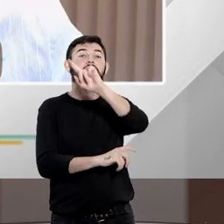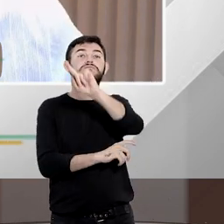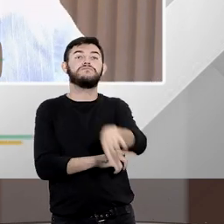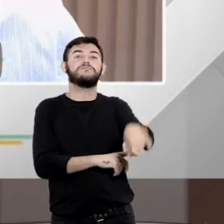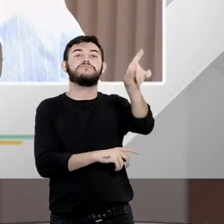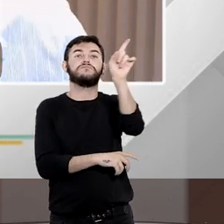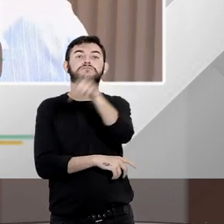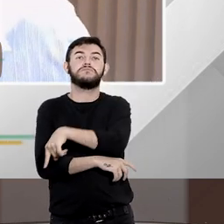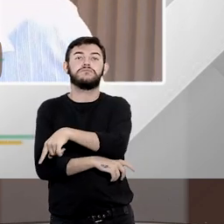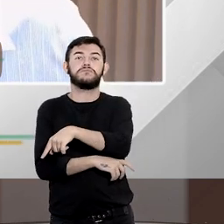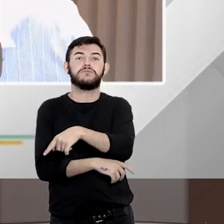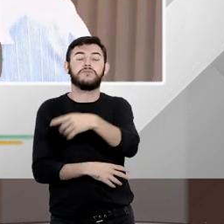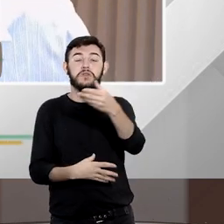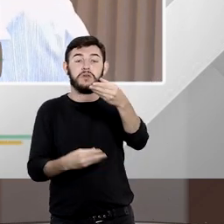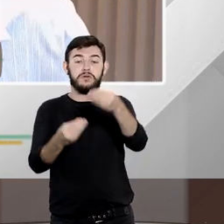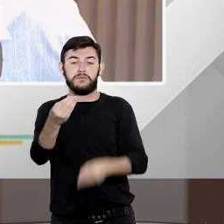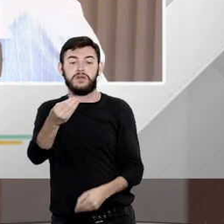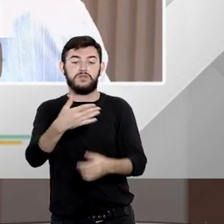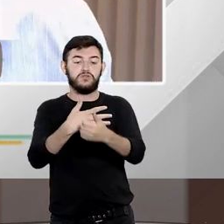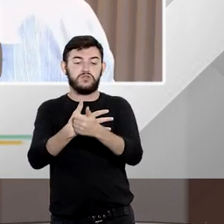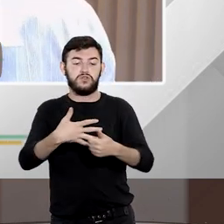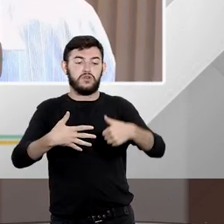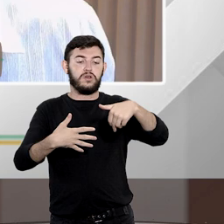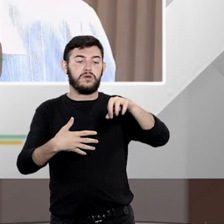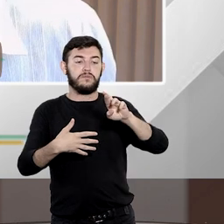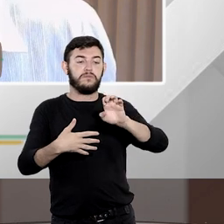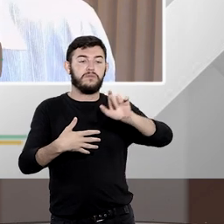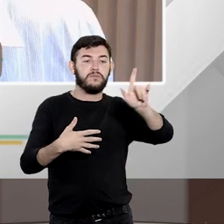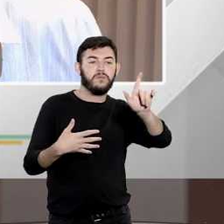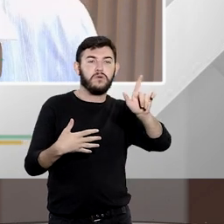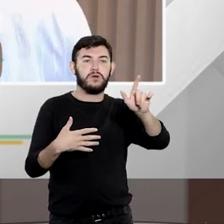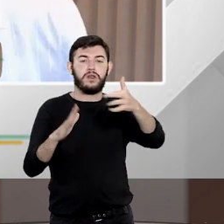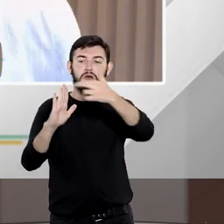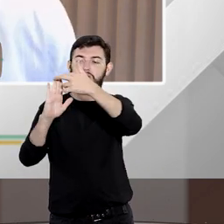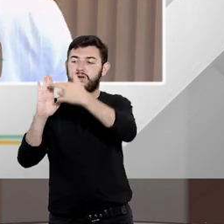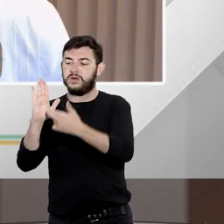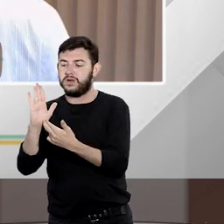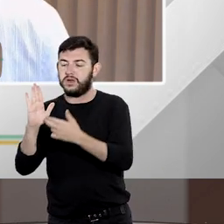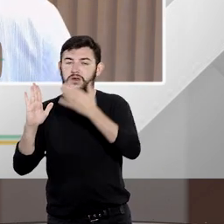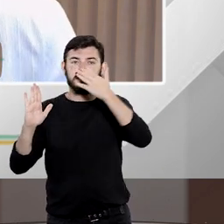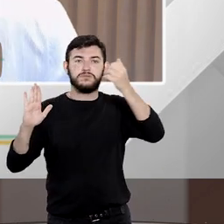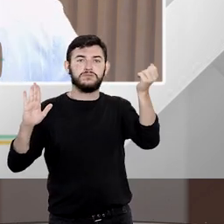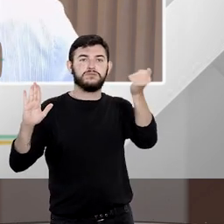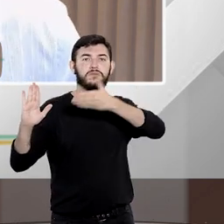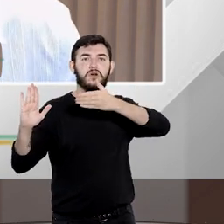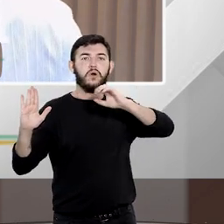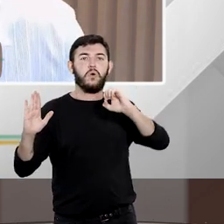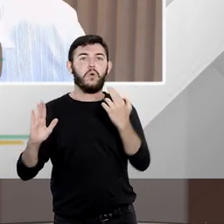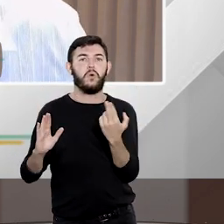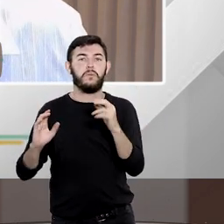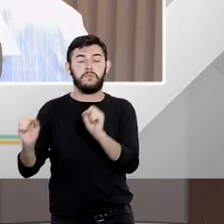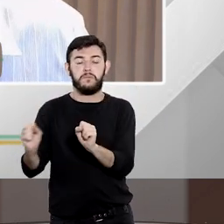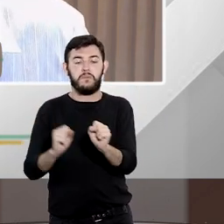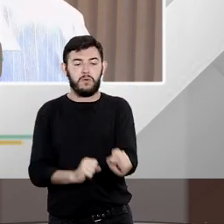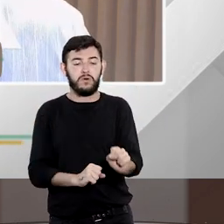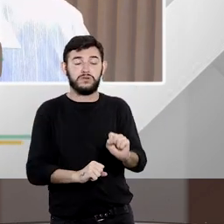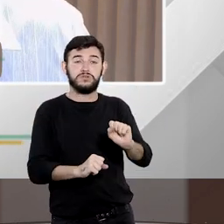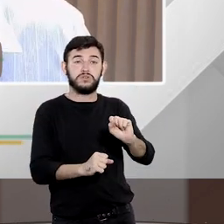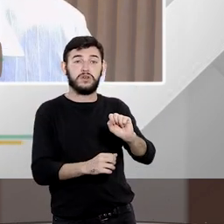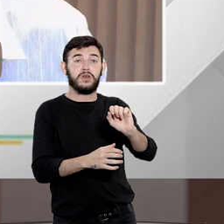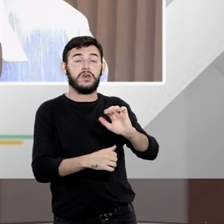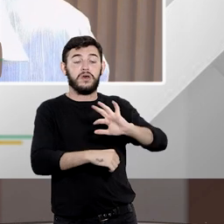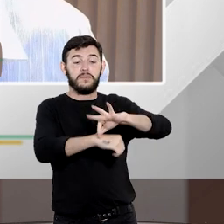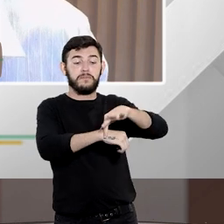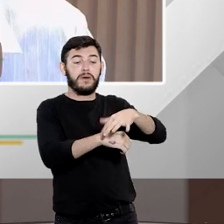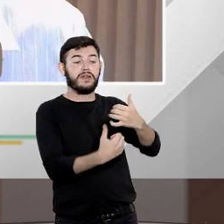feito ferindo o princípio da moralidade fazer da utilização desse instrumento a defesa do patrimônio cultural